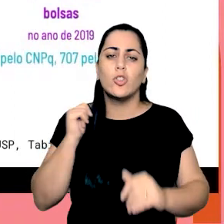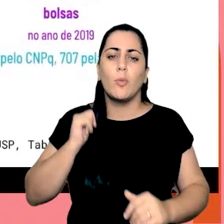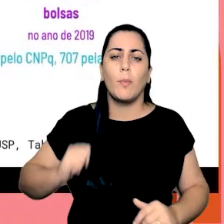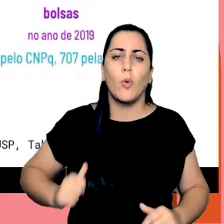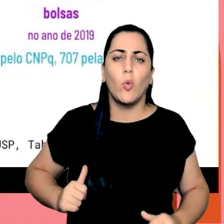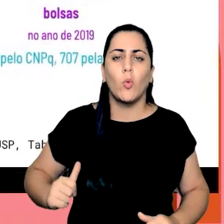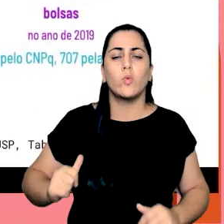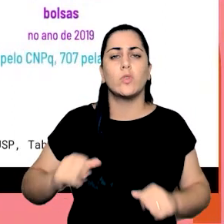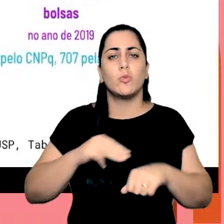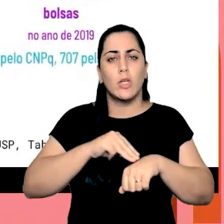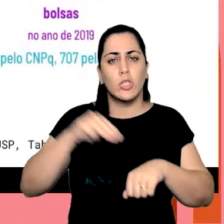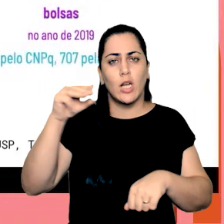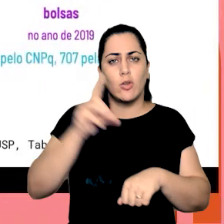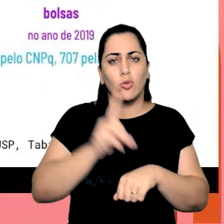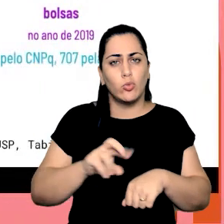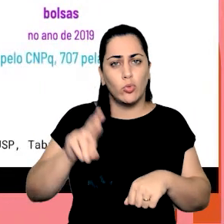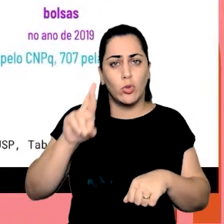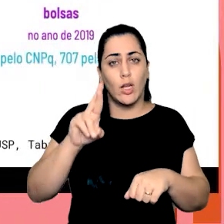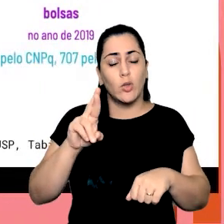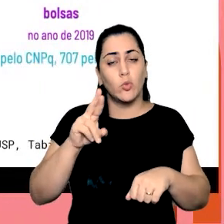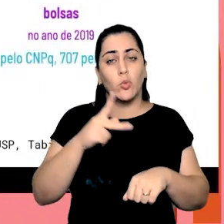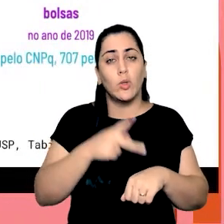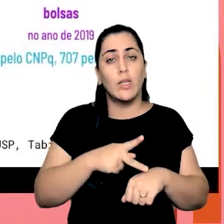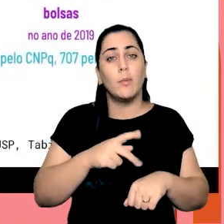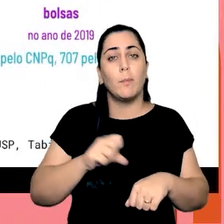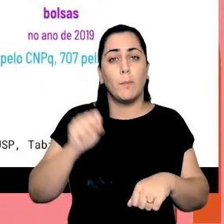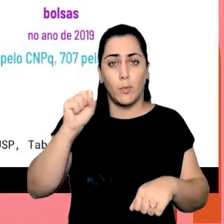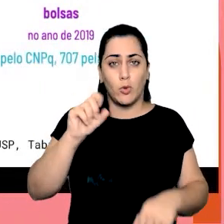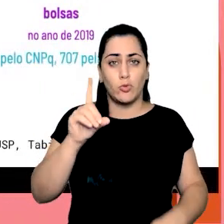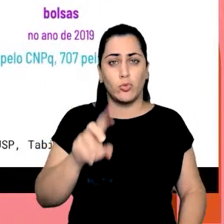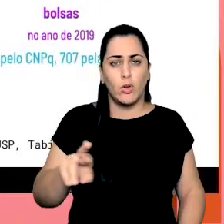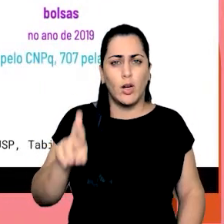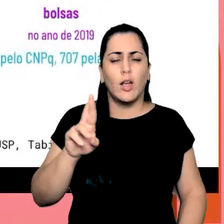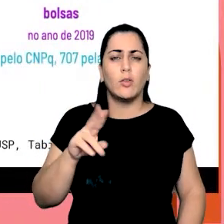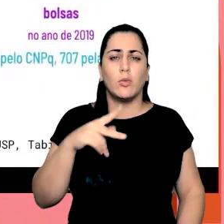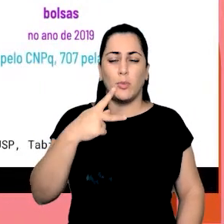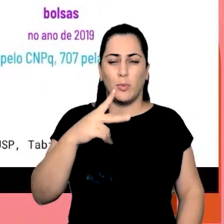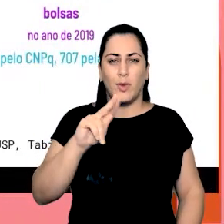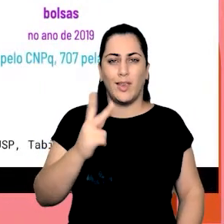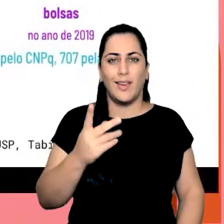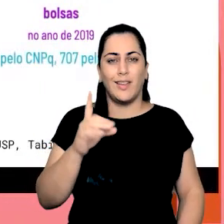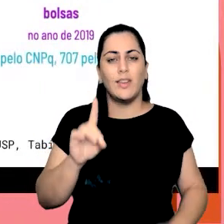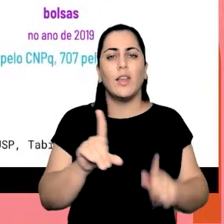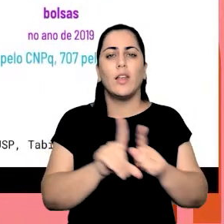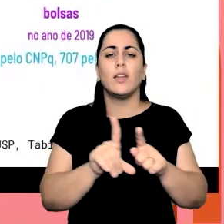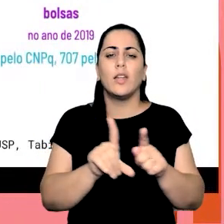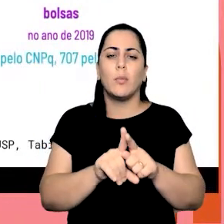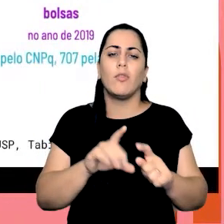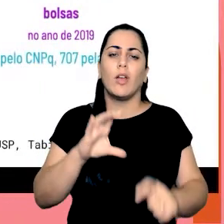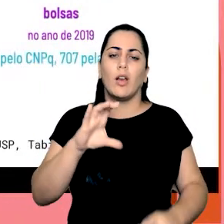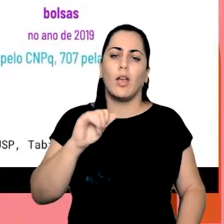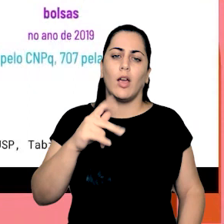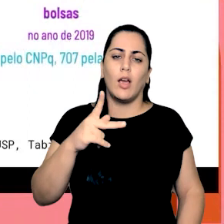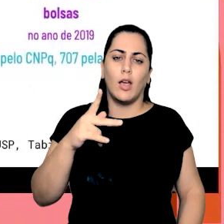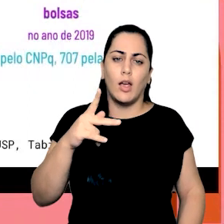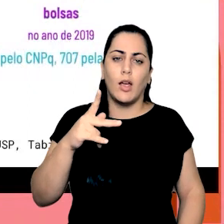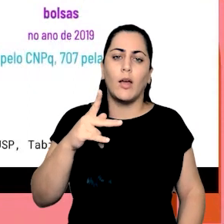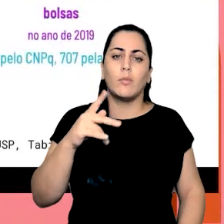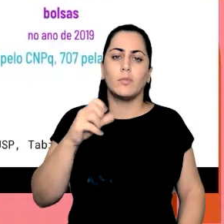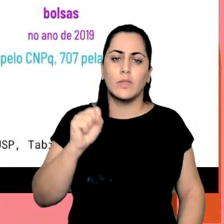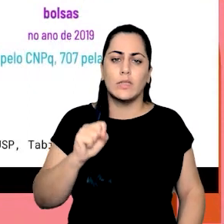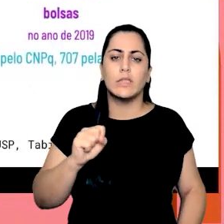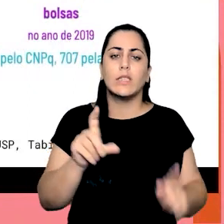bolsas de mestrado, doutorado e pós-doutorado, vai no mesmo sentido também em relação tanto a CAPES, a FAPESP